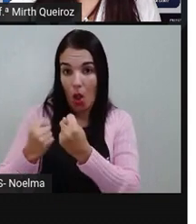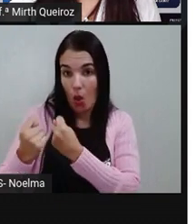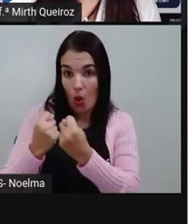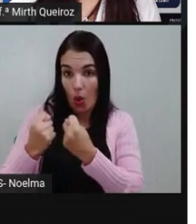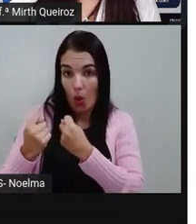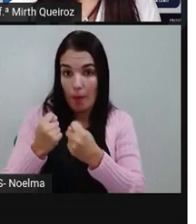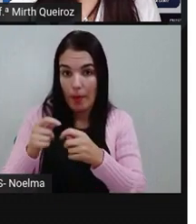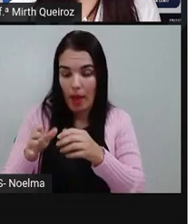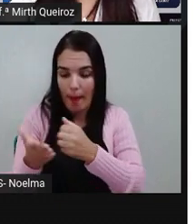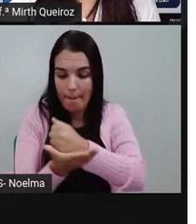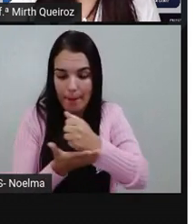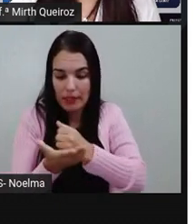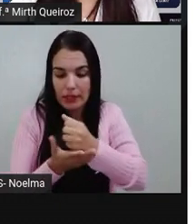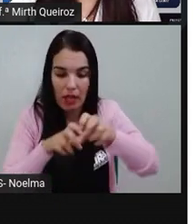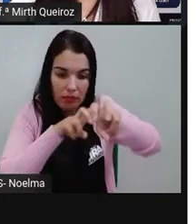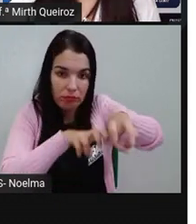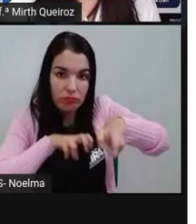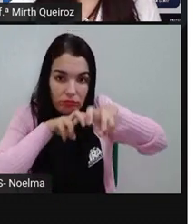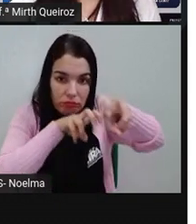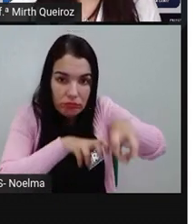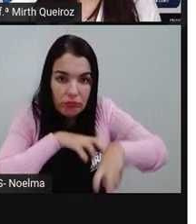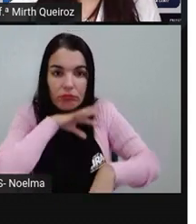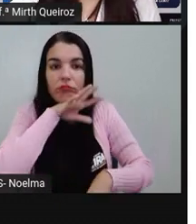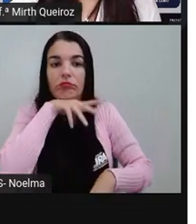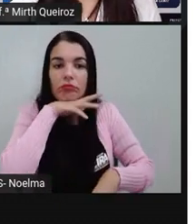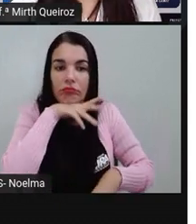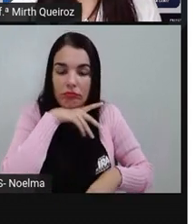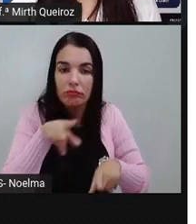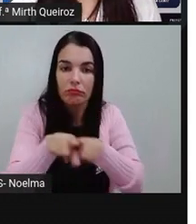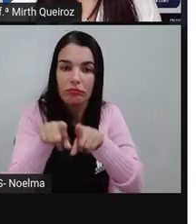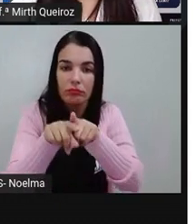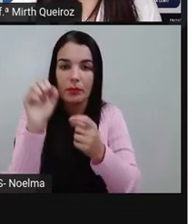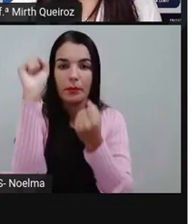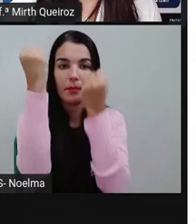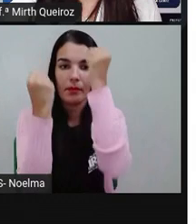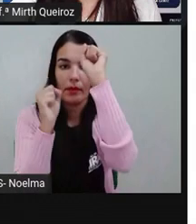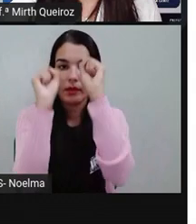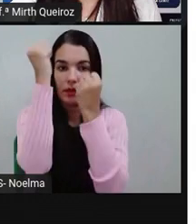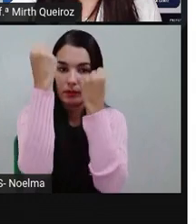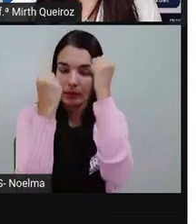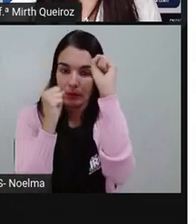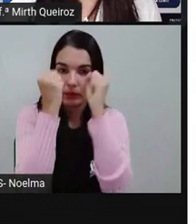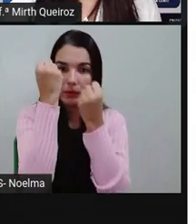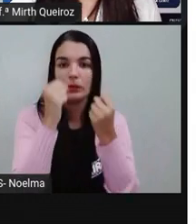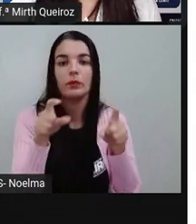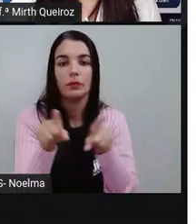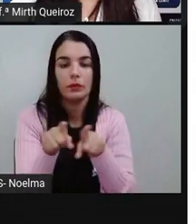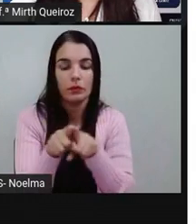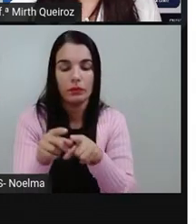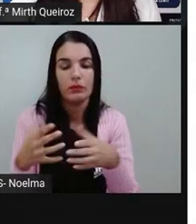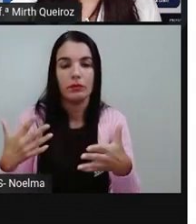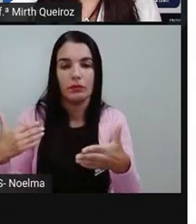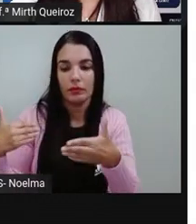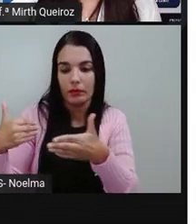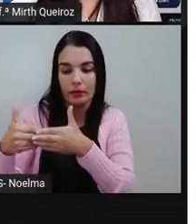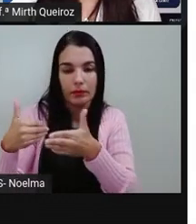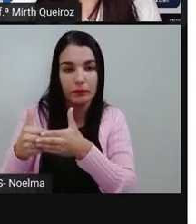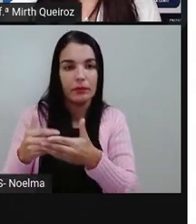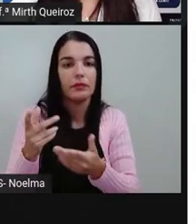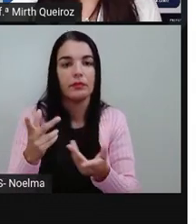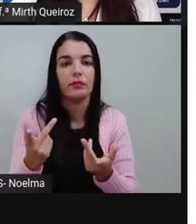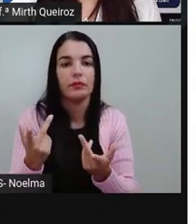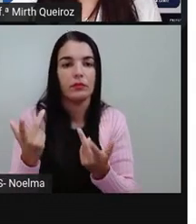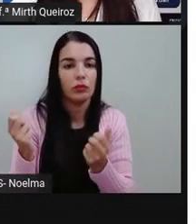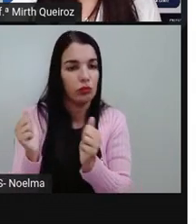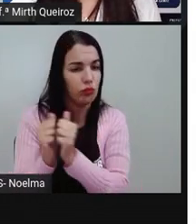baseada aí na agropecuária e na indústria, que é algo em comum também entre esses três estados, né? Que